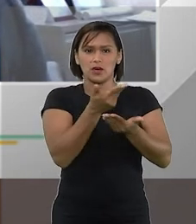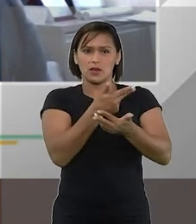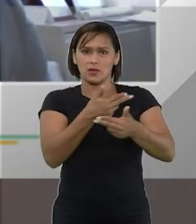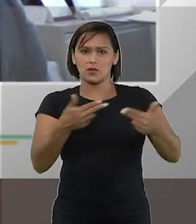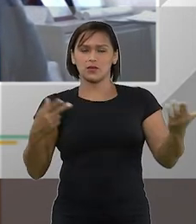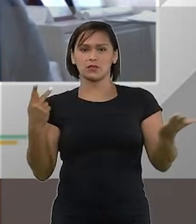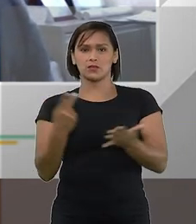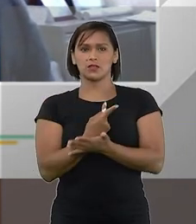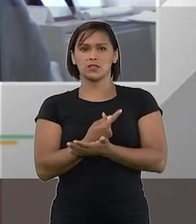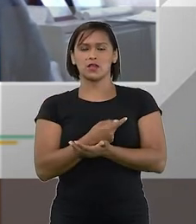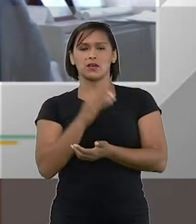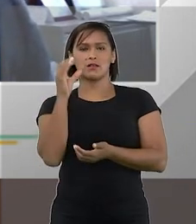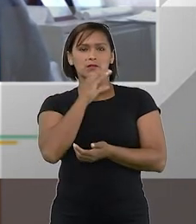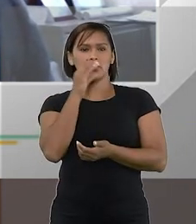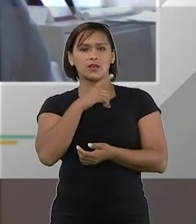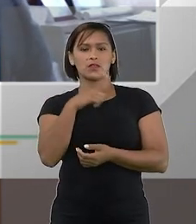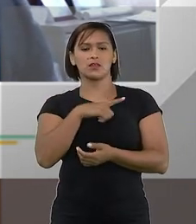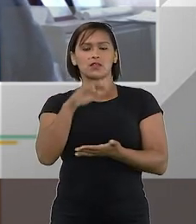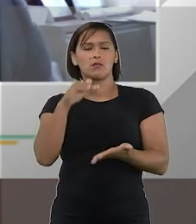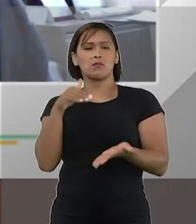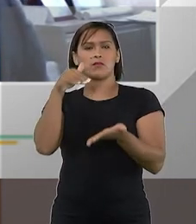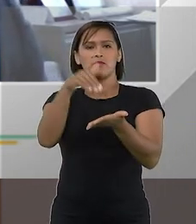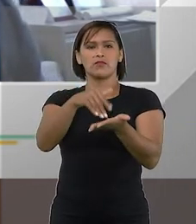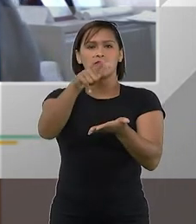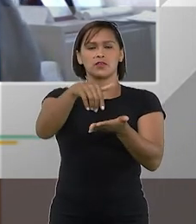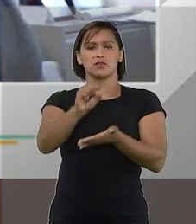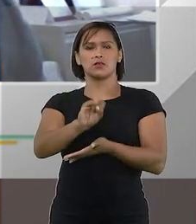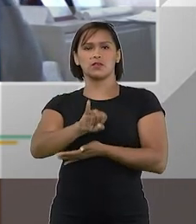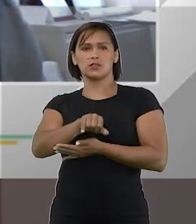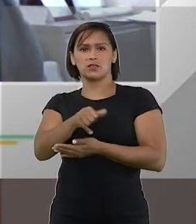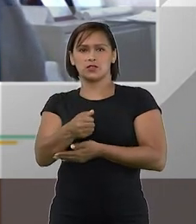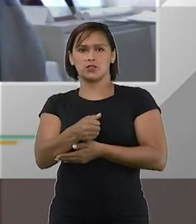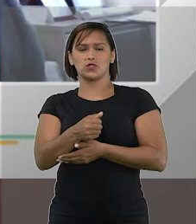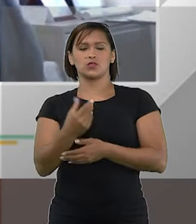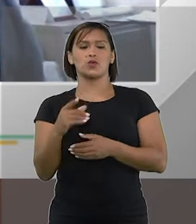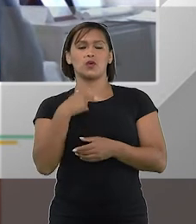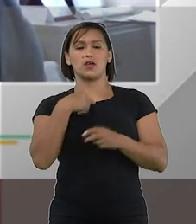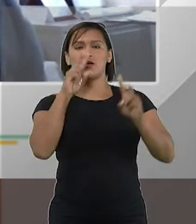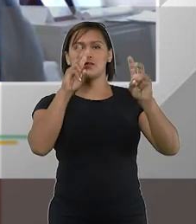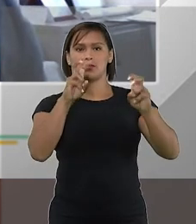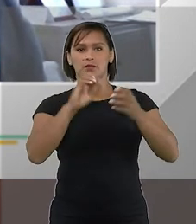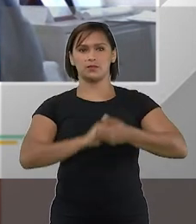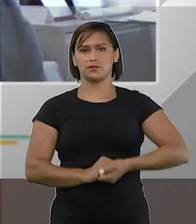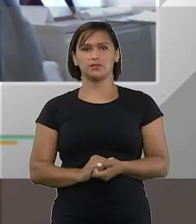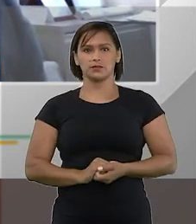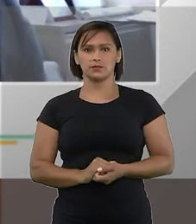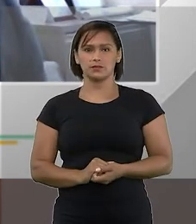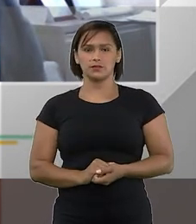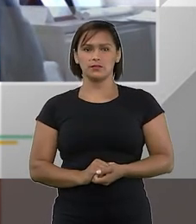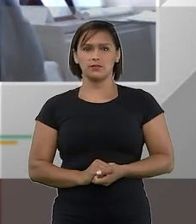muito em breve nós teremos aí uma definição do Superior Tribunal de Justiça acerca desse tema